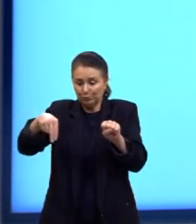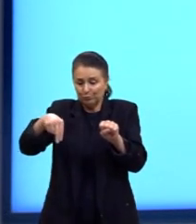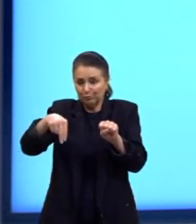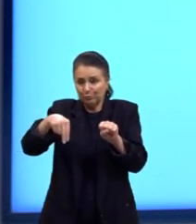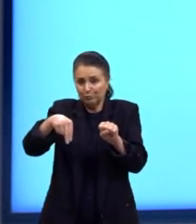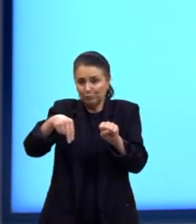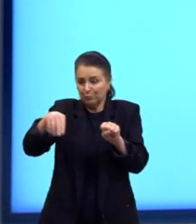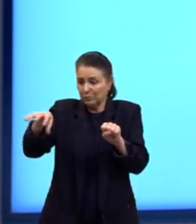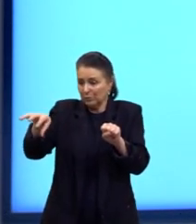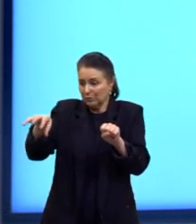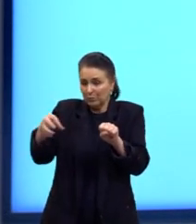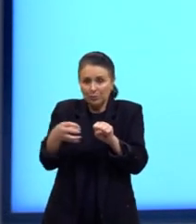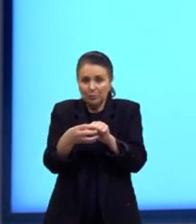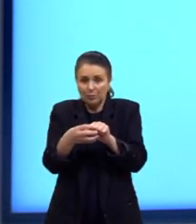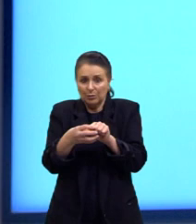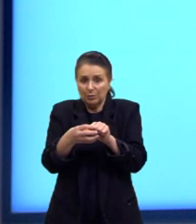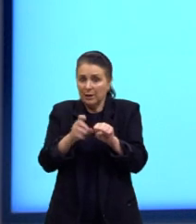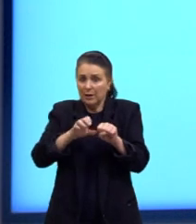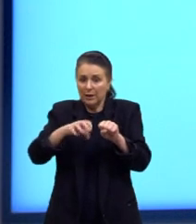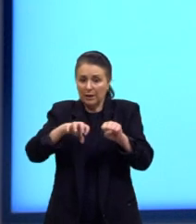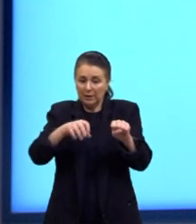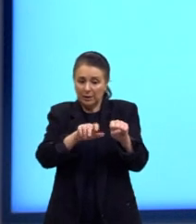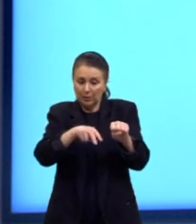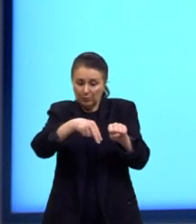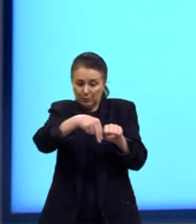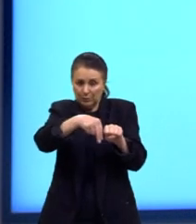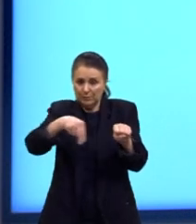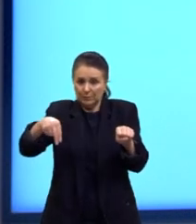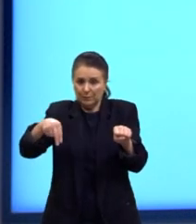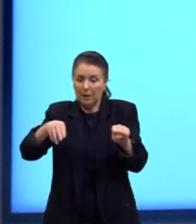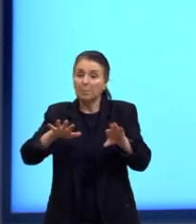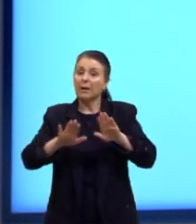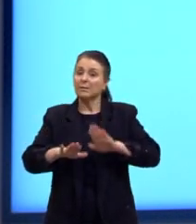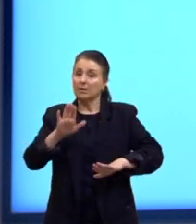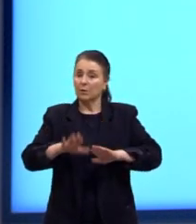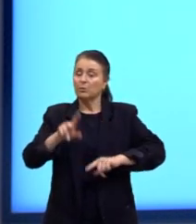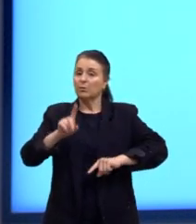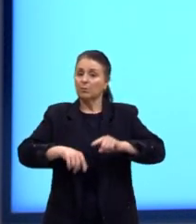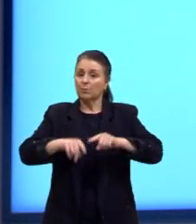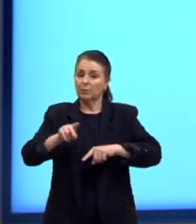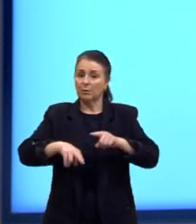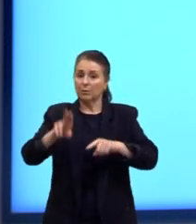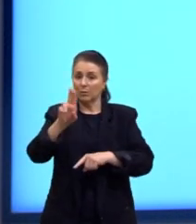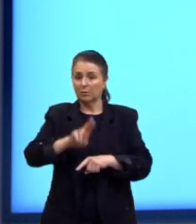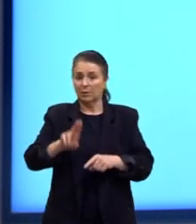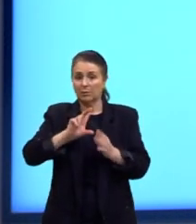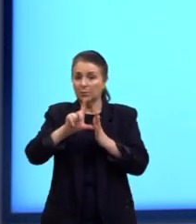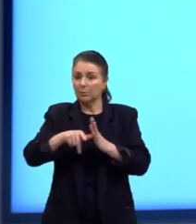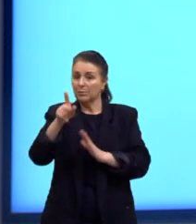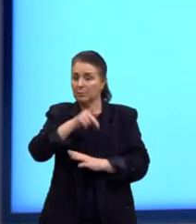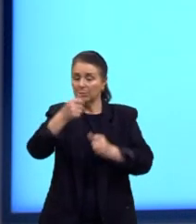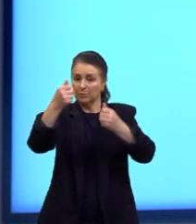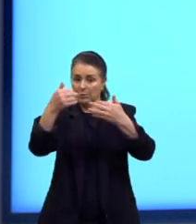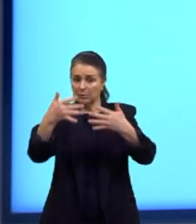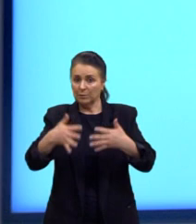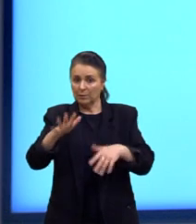querer repelir, certo? Claro que depende dos materiais. A gente já vai ver mais isso especificamente.